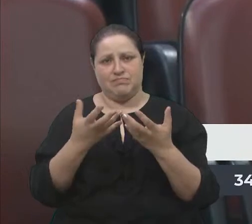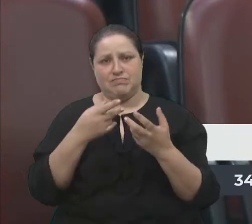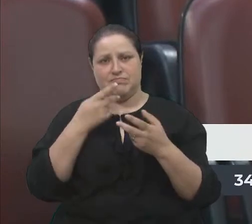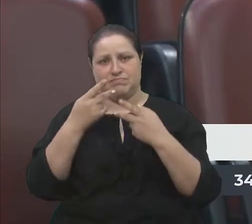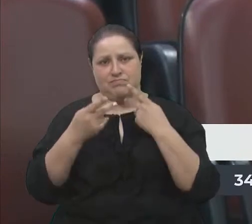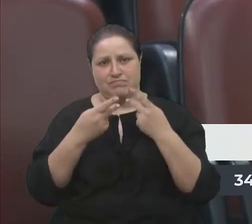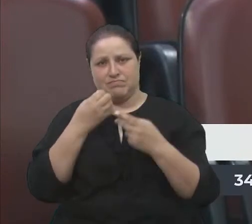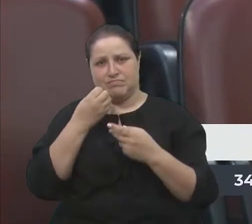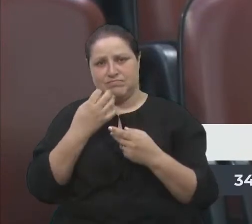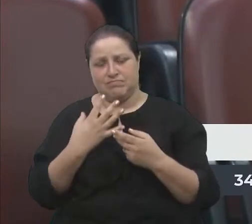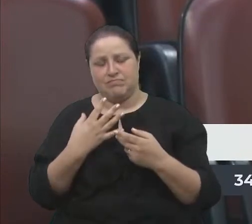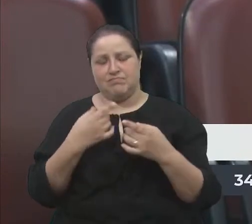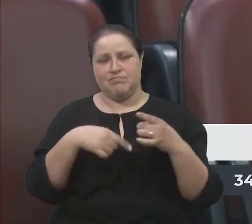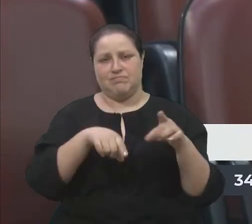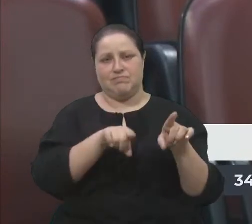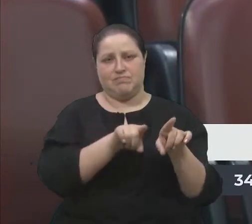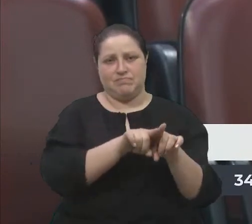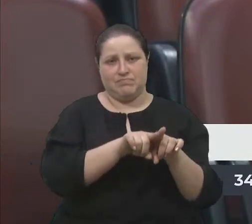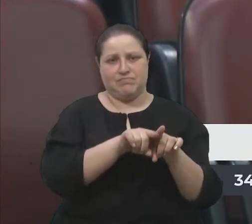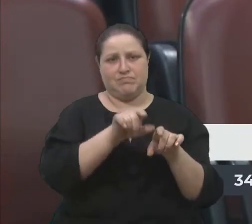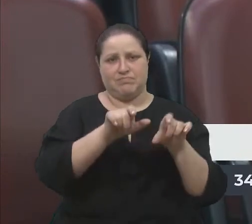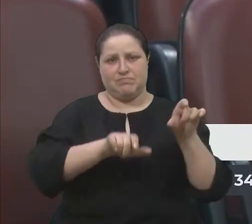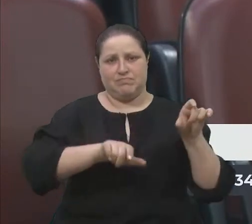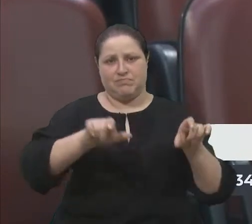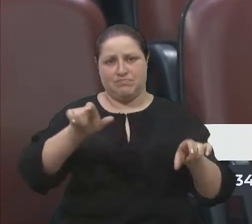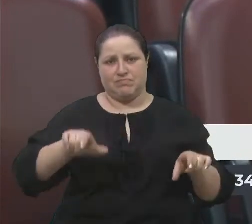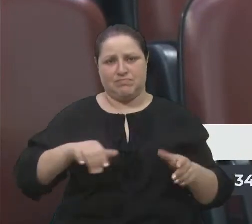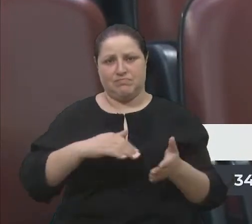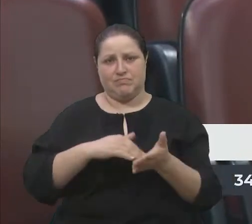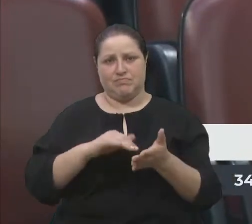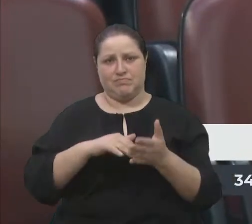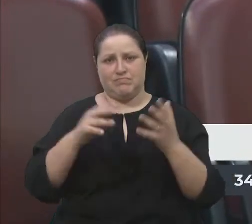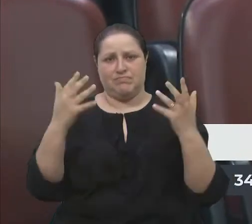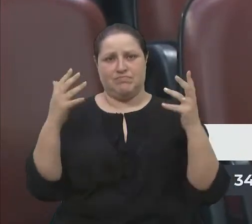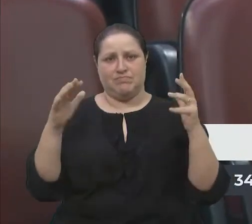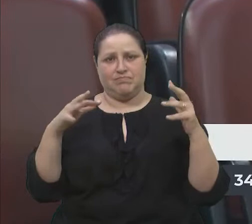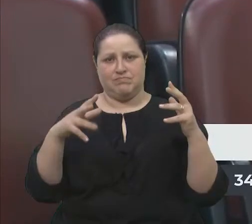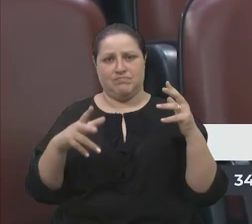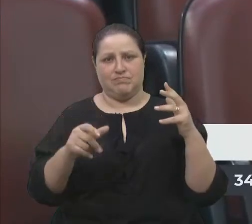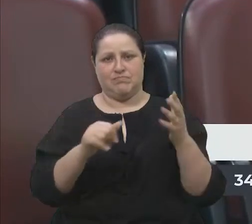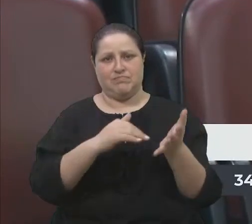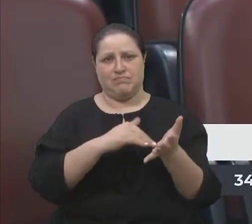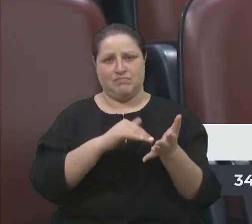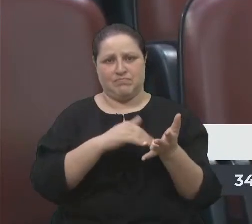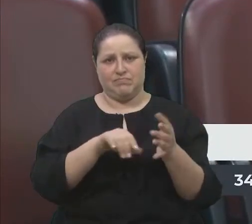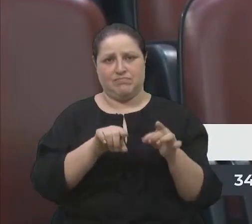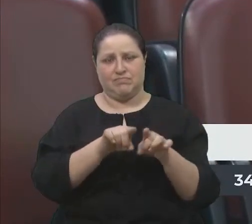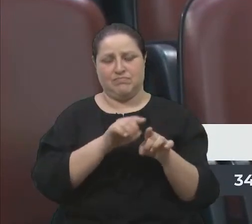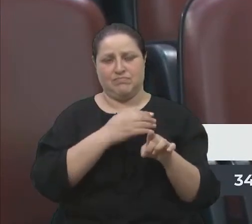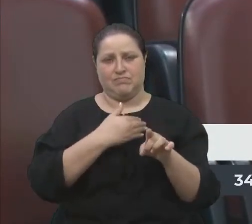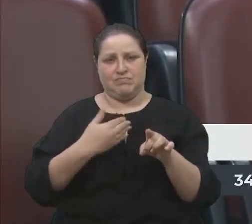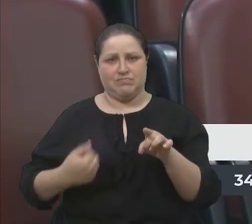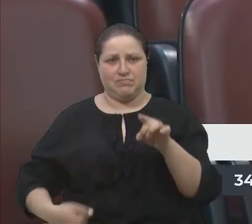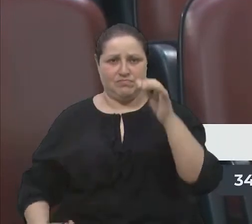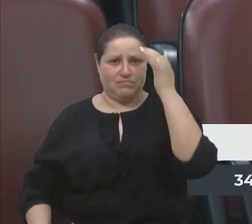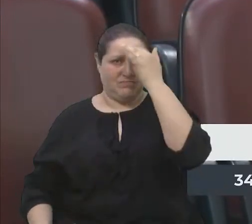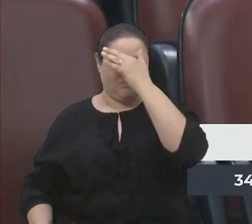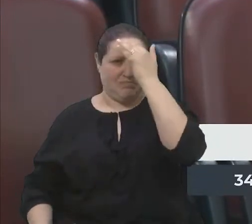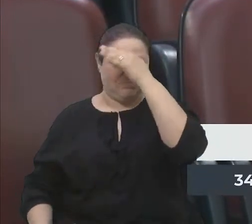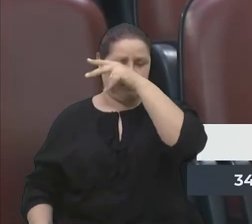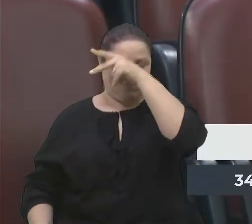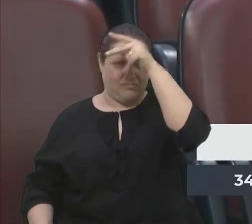parceria que temos com os nossos secretários. Parabéns a todos os secretários. O governo Adiló de Domínico, ele